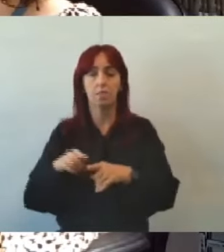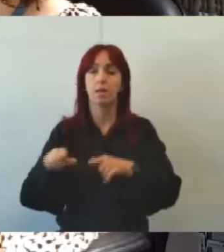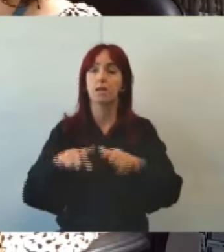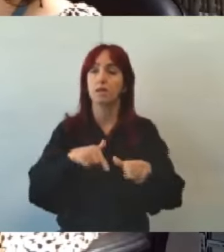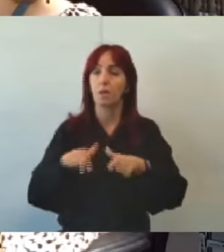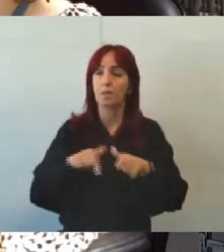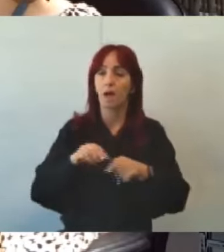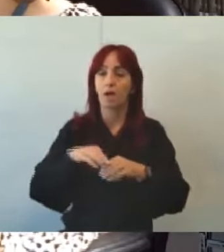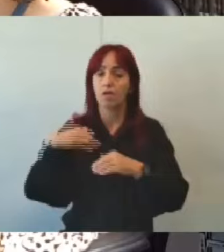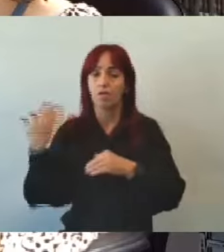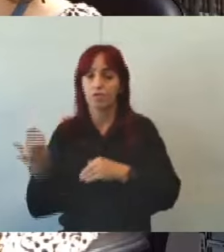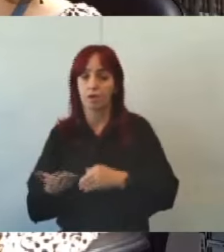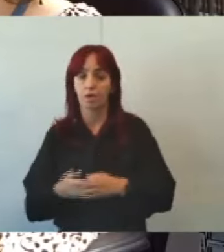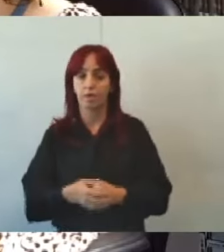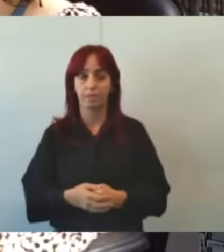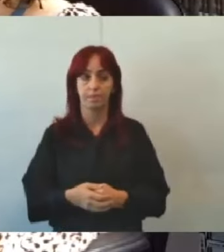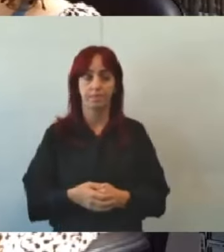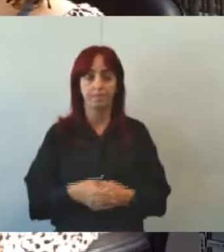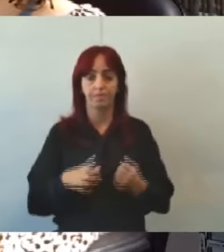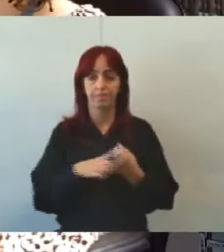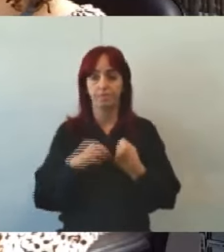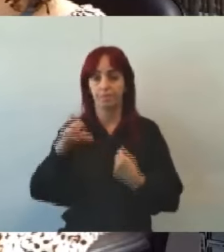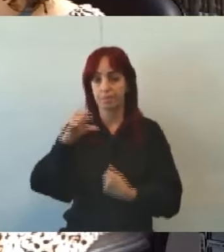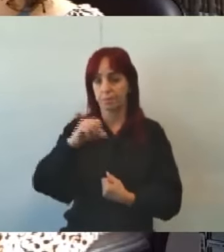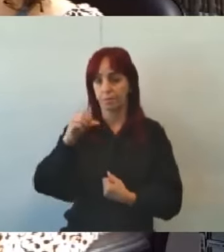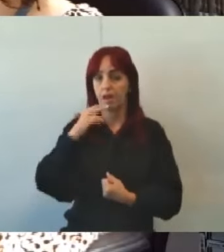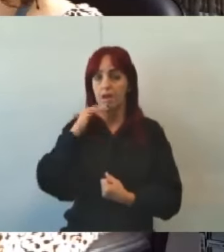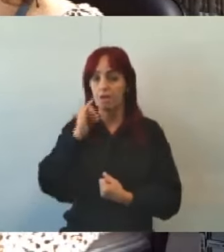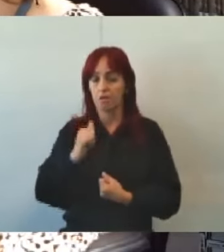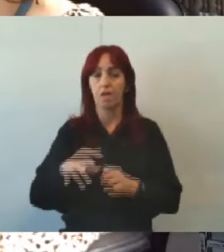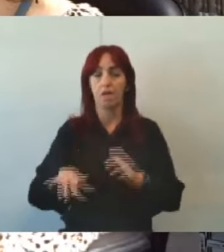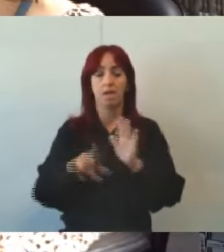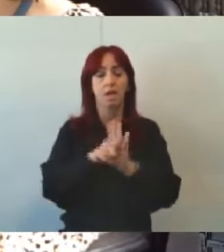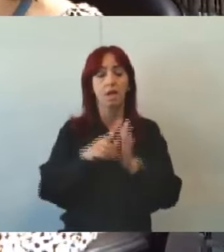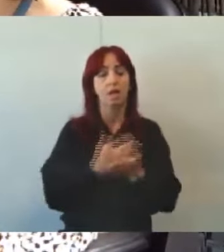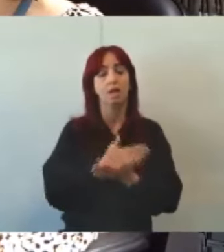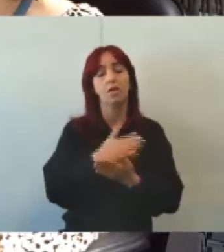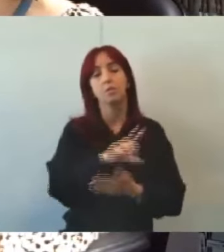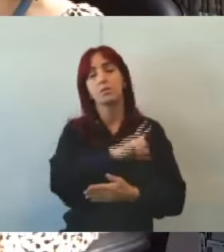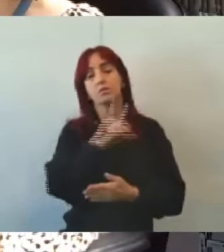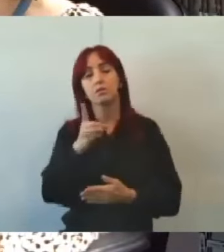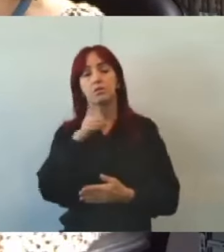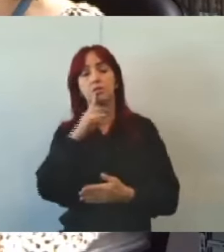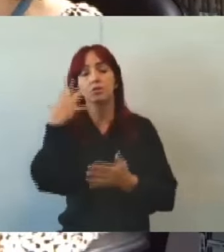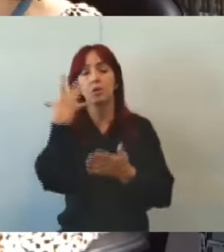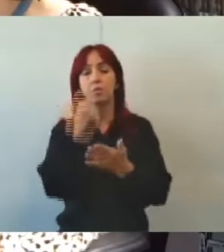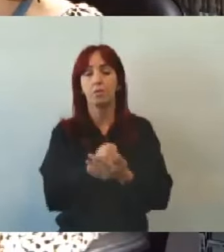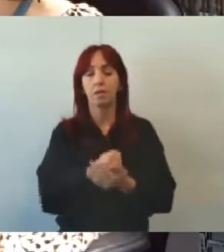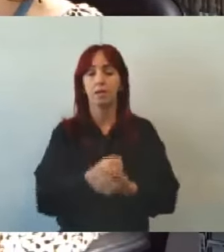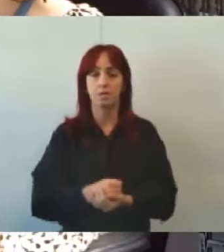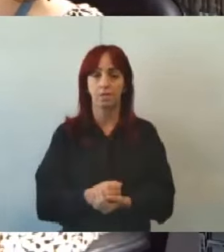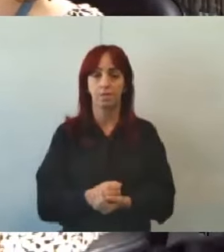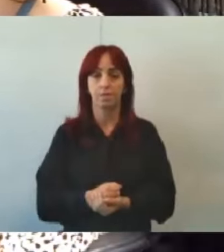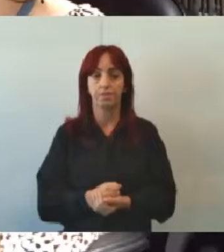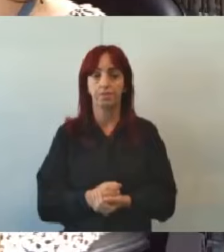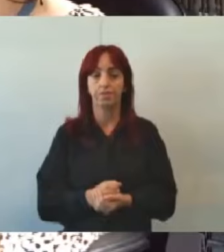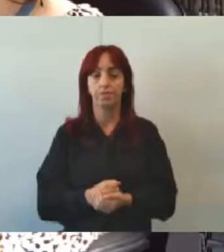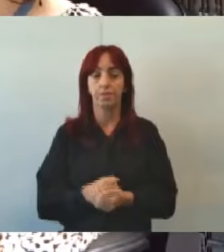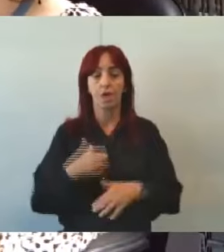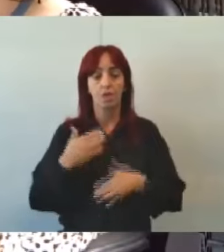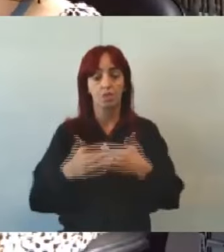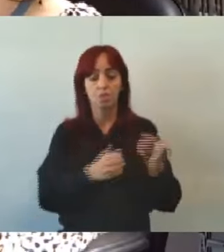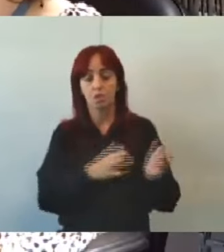trabalho sem ônus o artigo 9º fala que essa lei entra em vigor na data da sua publicação durante essas